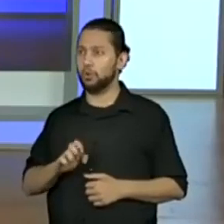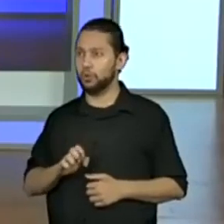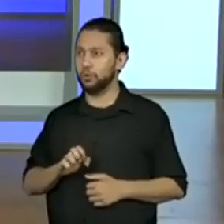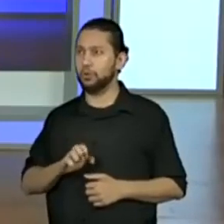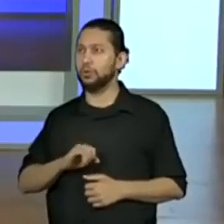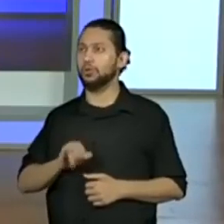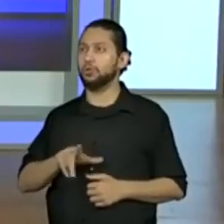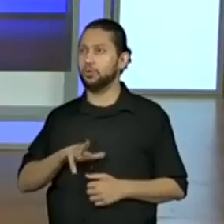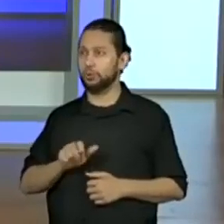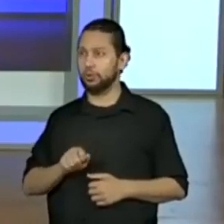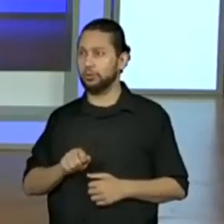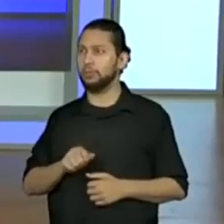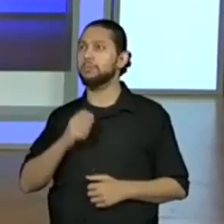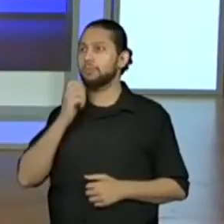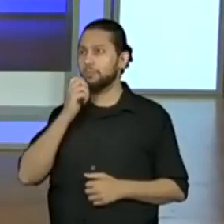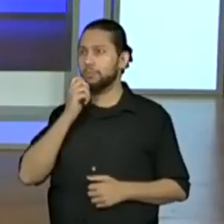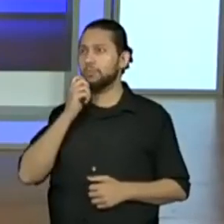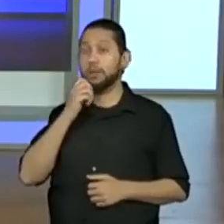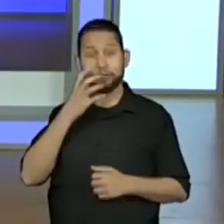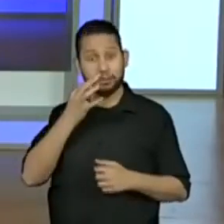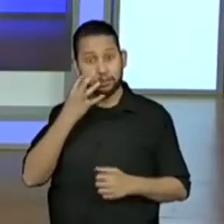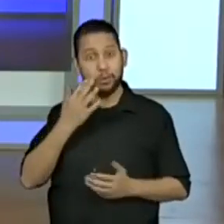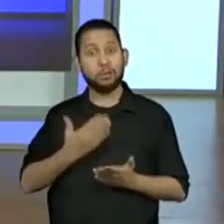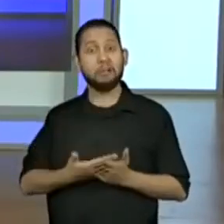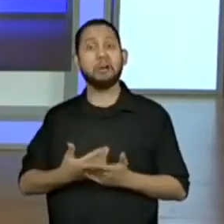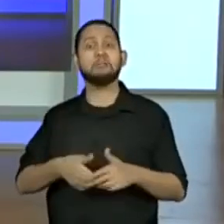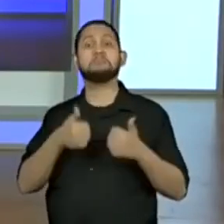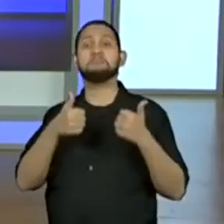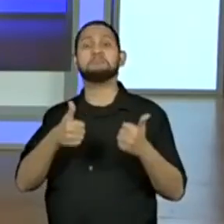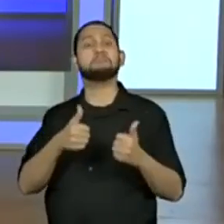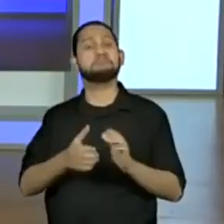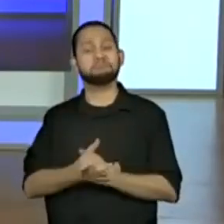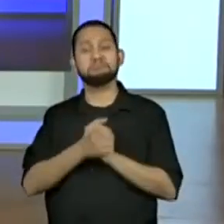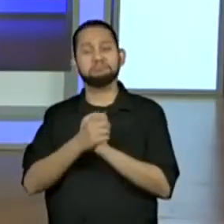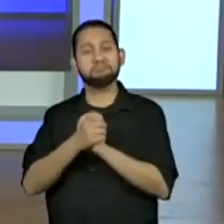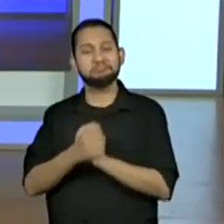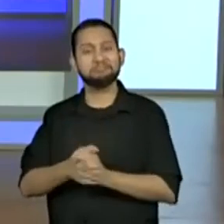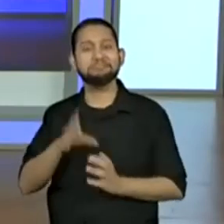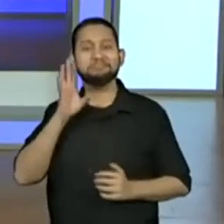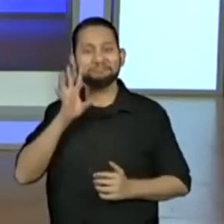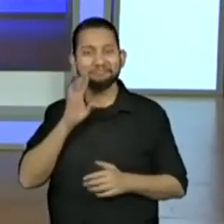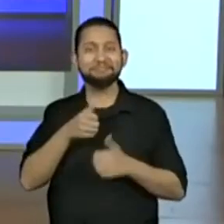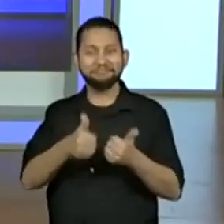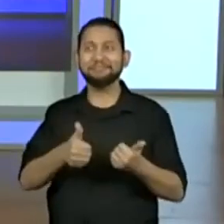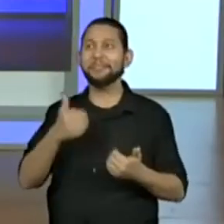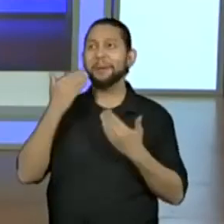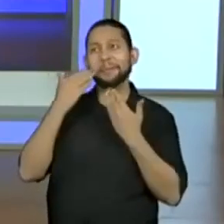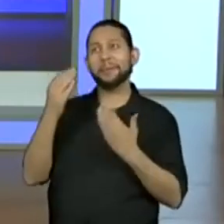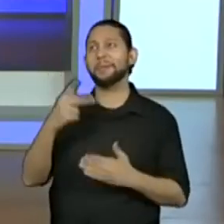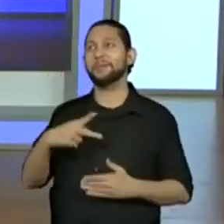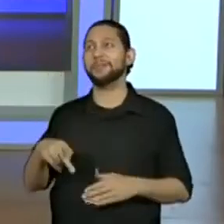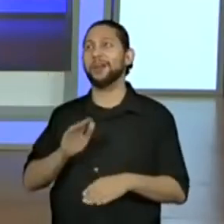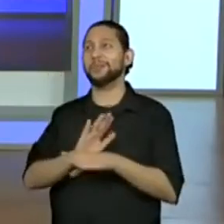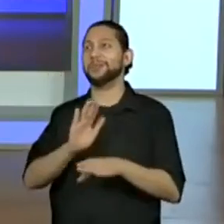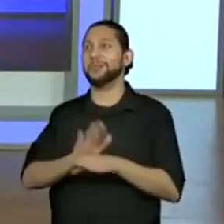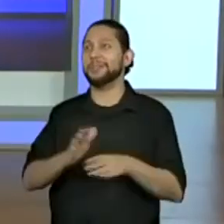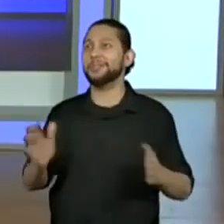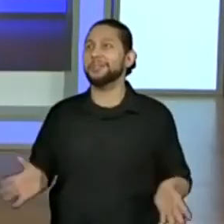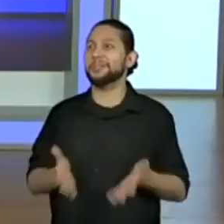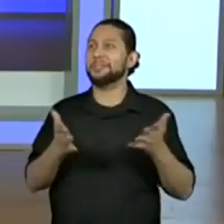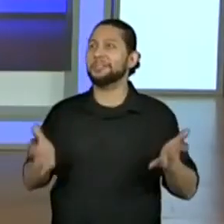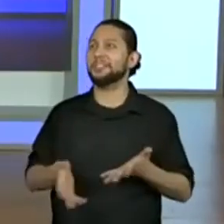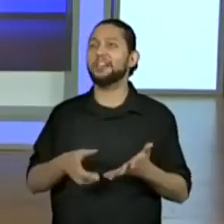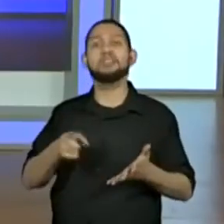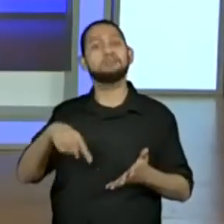Júlia, ligadíssimos na aula, professora Angelita, que legal. Obrigada aí, professora Luciana. Luciana,